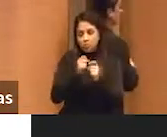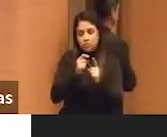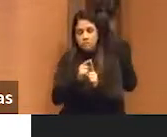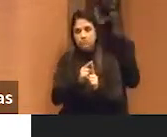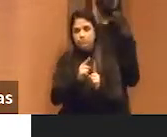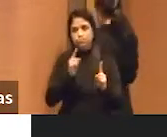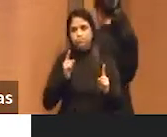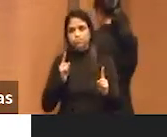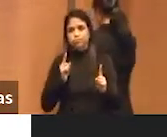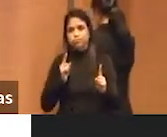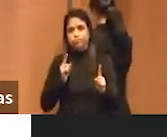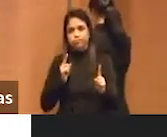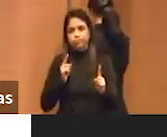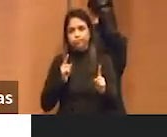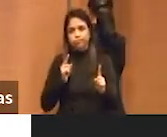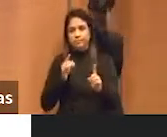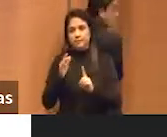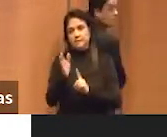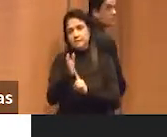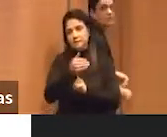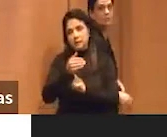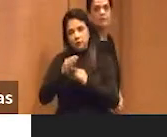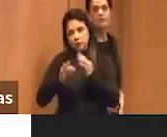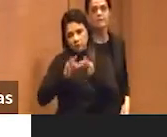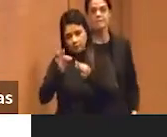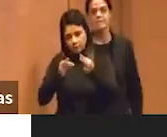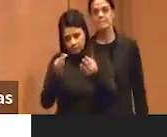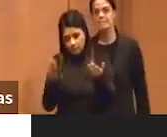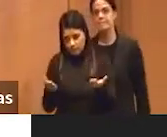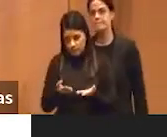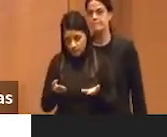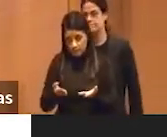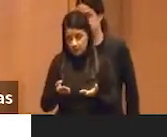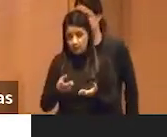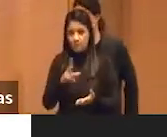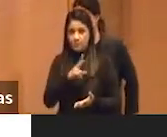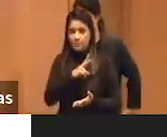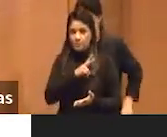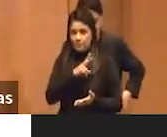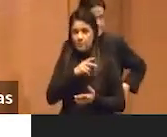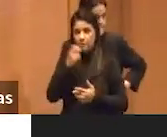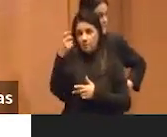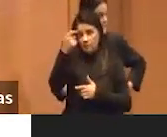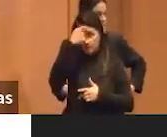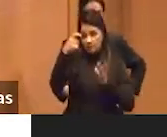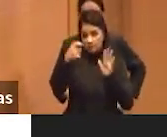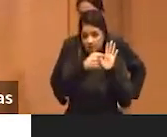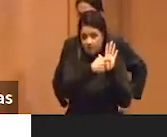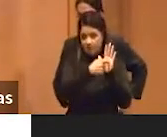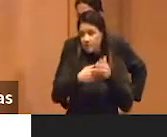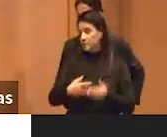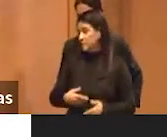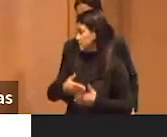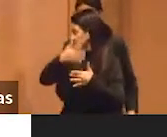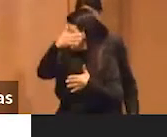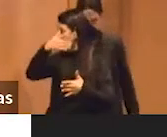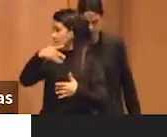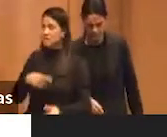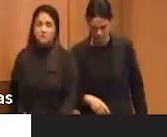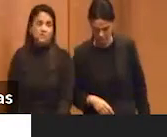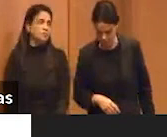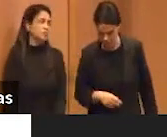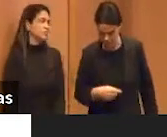tecnologias mais contemporâneas e, particularmente, inteligência artificial e chat GPT, gente tem que